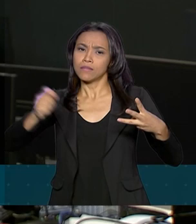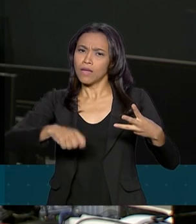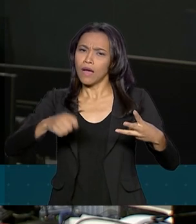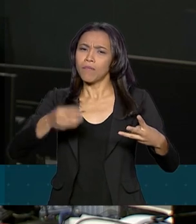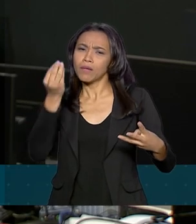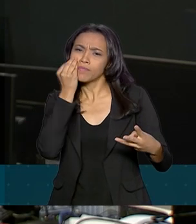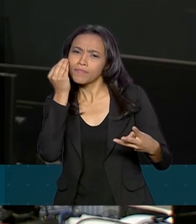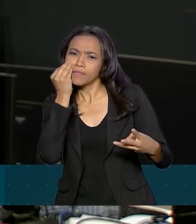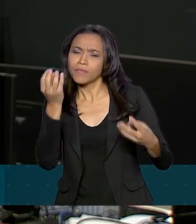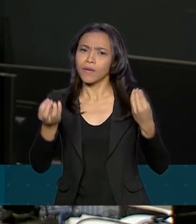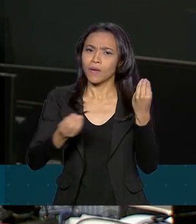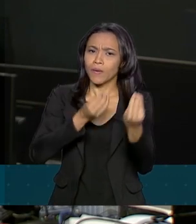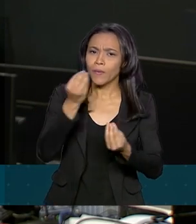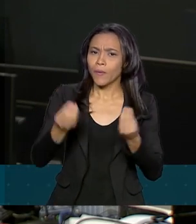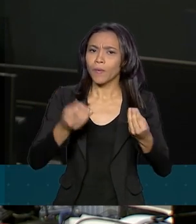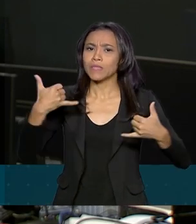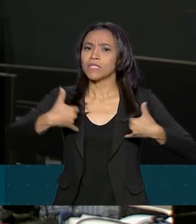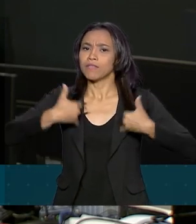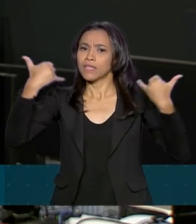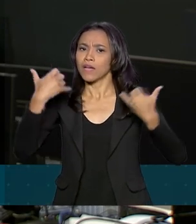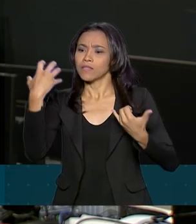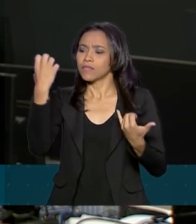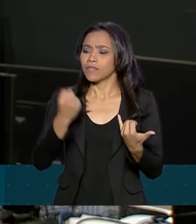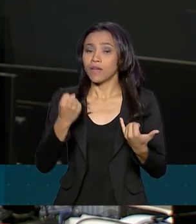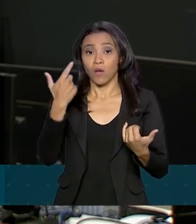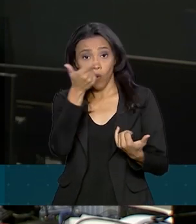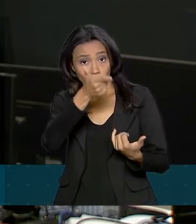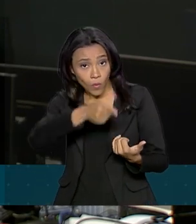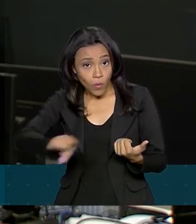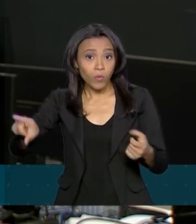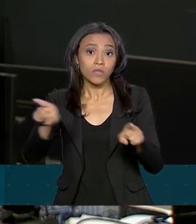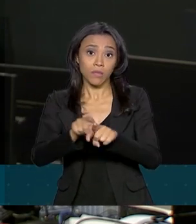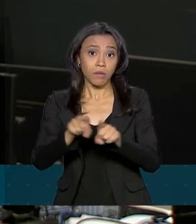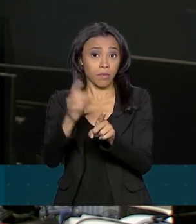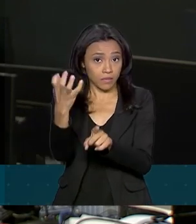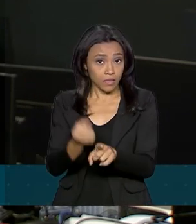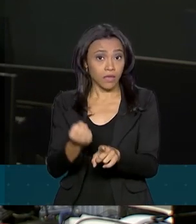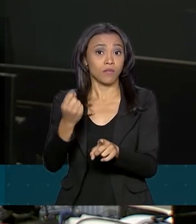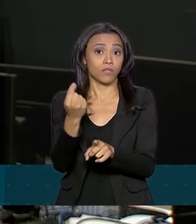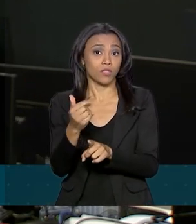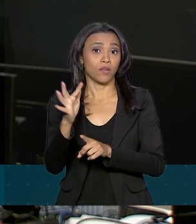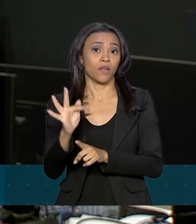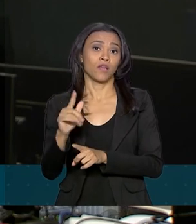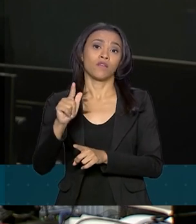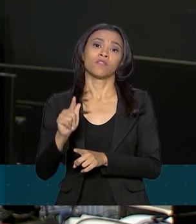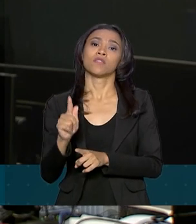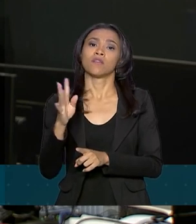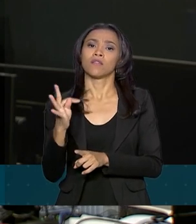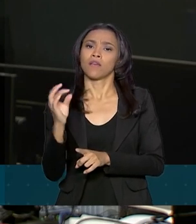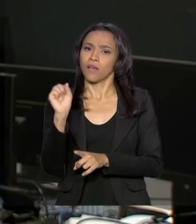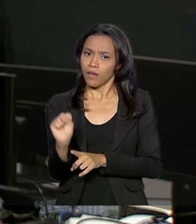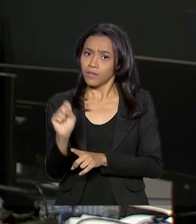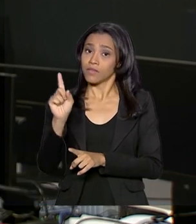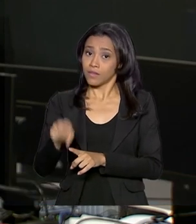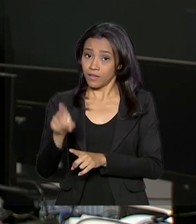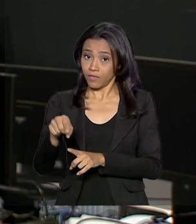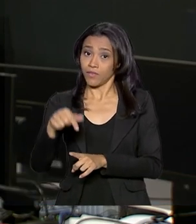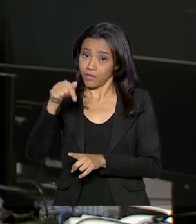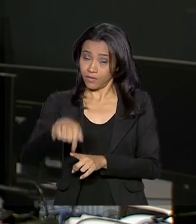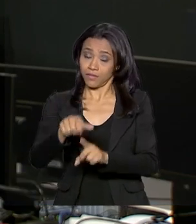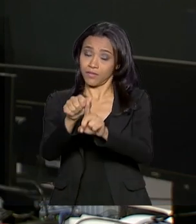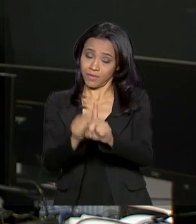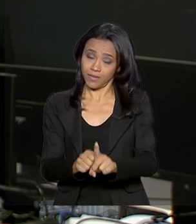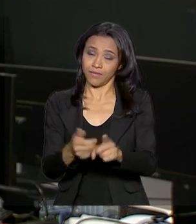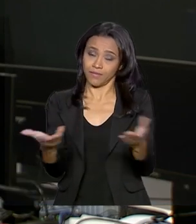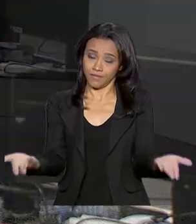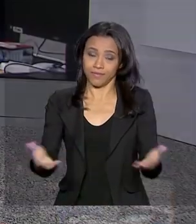simulações sobre o saque-aniversário, outra possibilidade de retirada do FGTS implantado pela Caixa no começo desse mês.